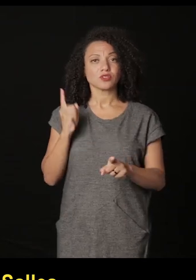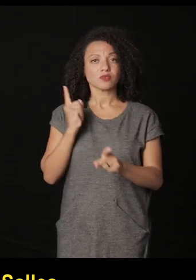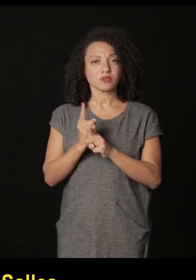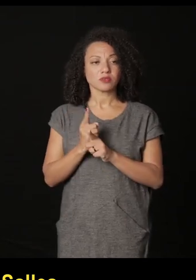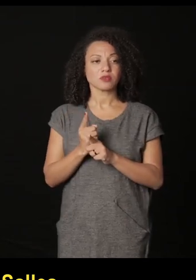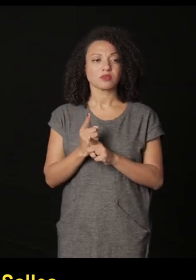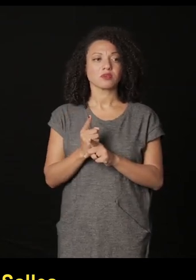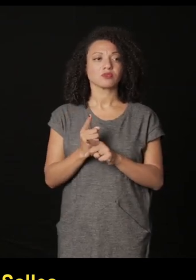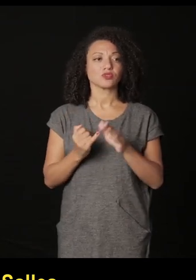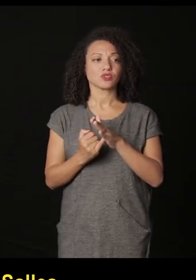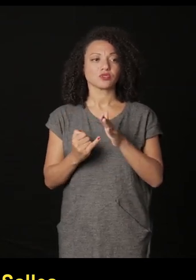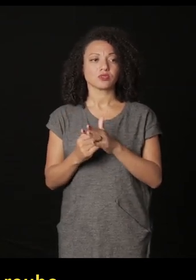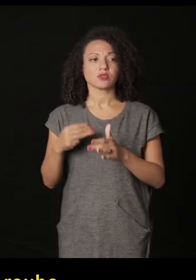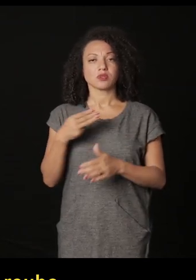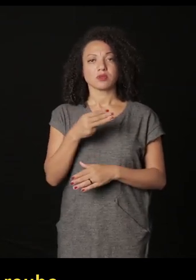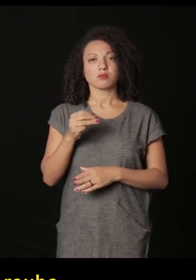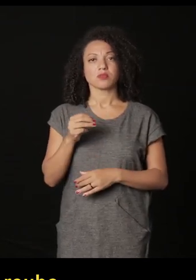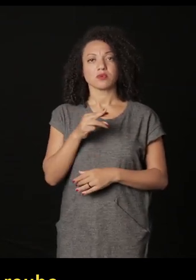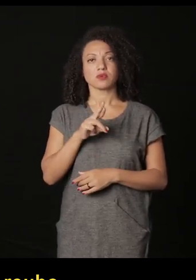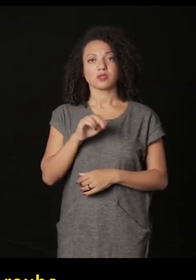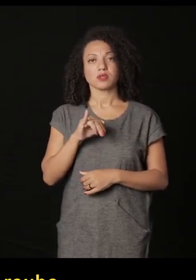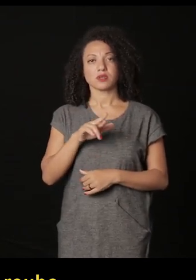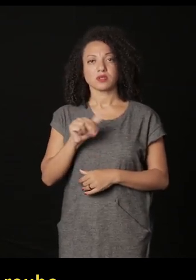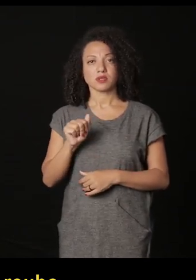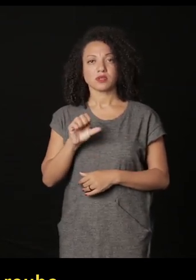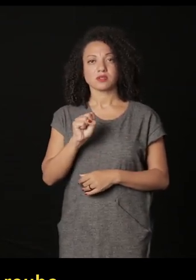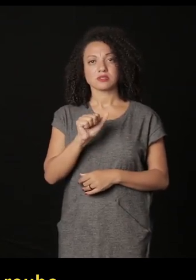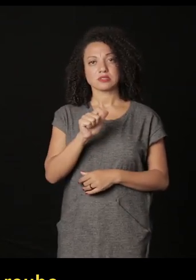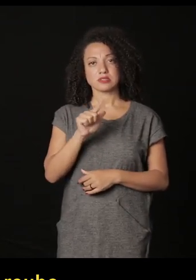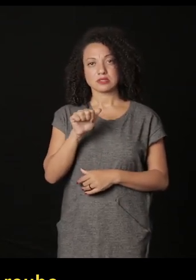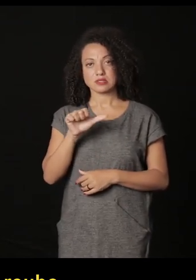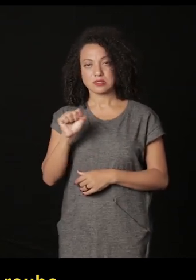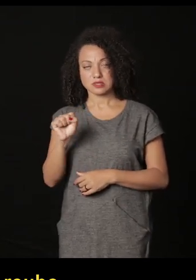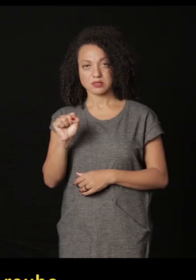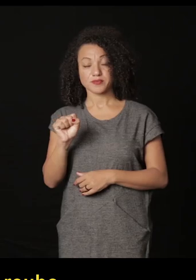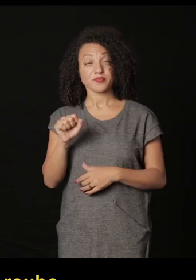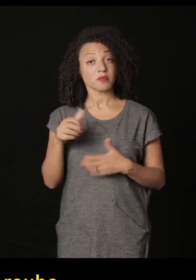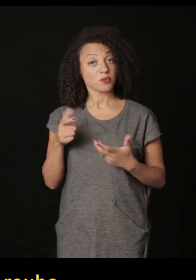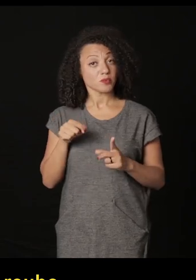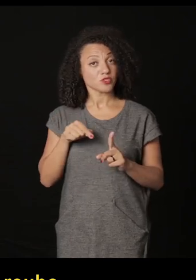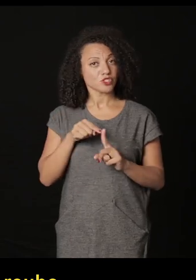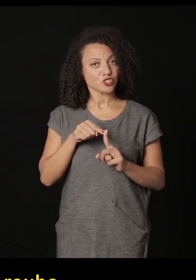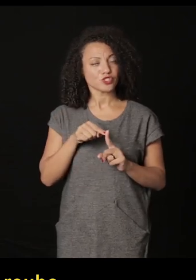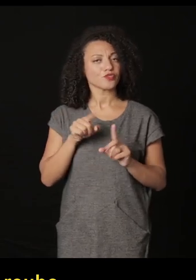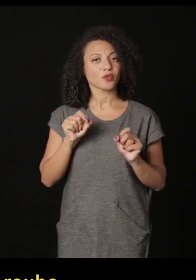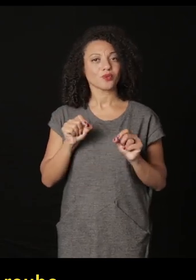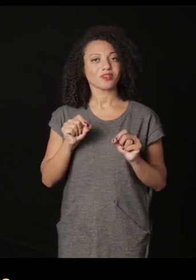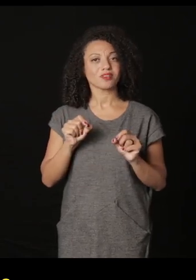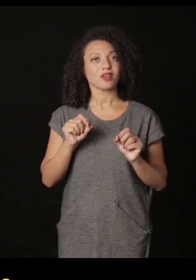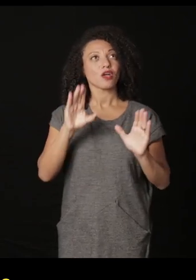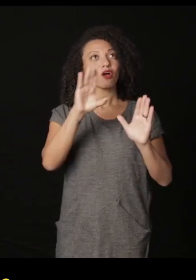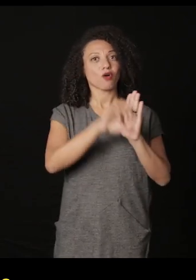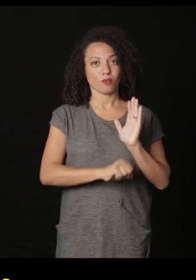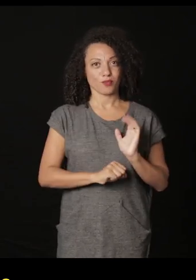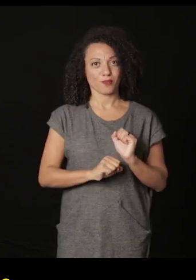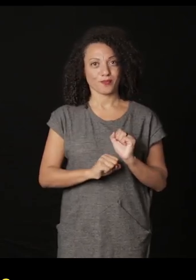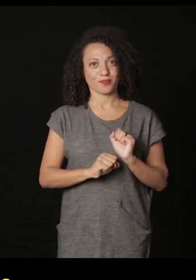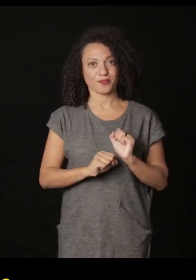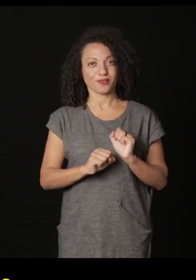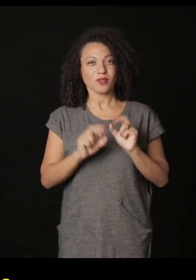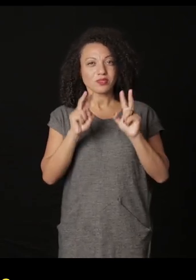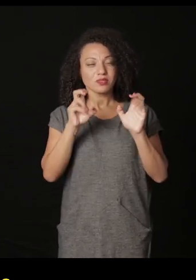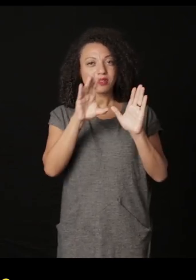Instituto Moreira Salles então me interessava tratar do roubo e não da